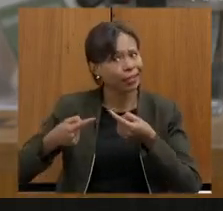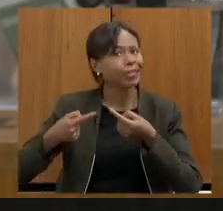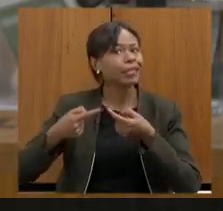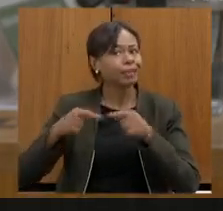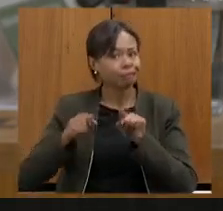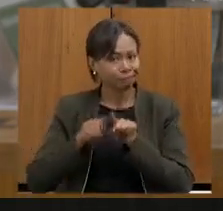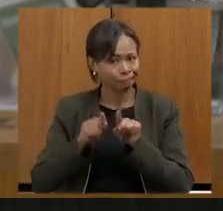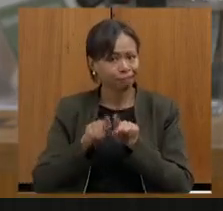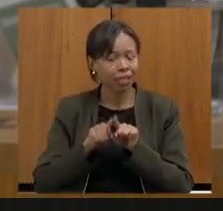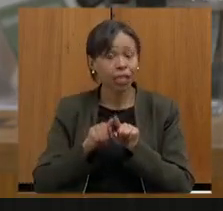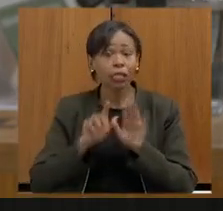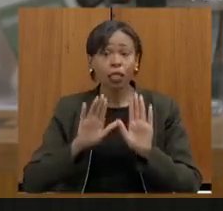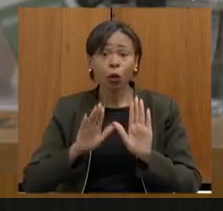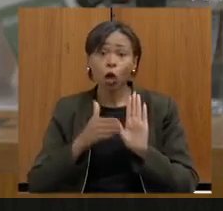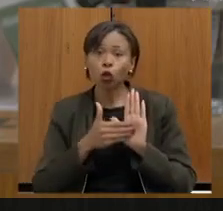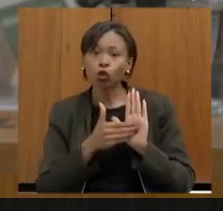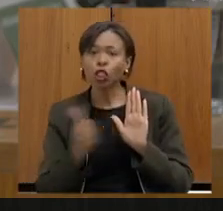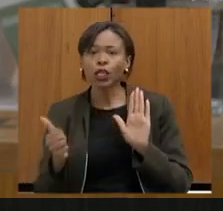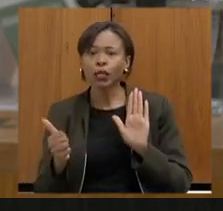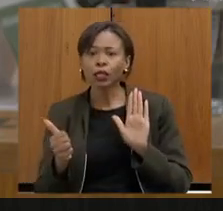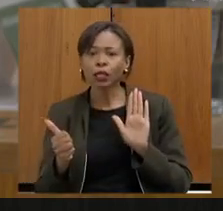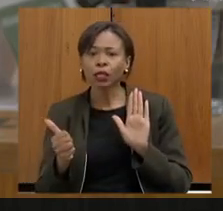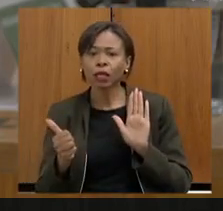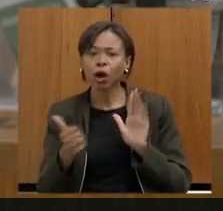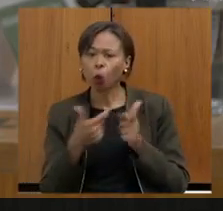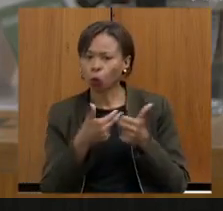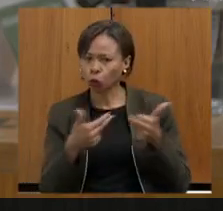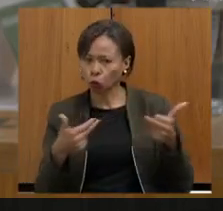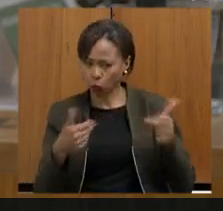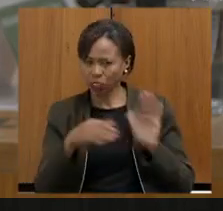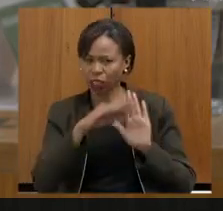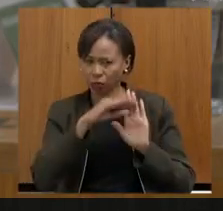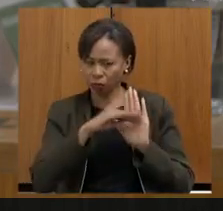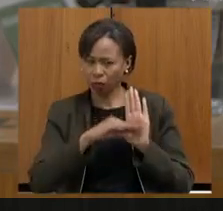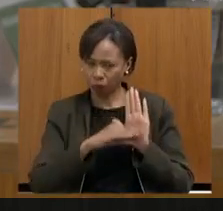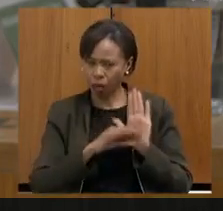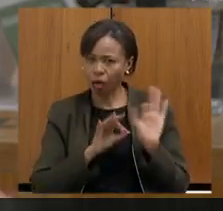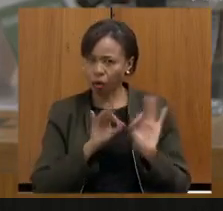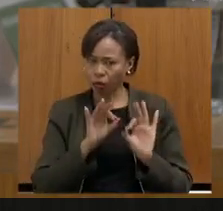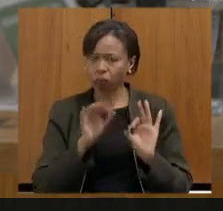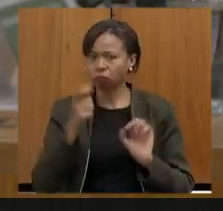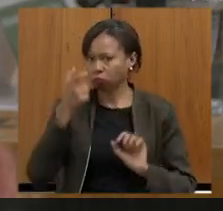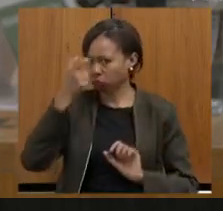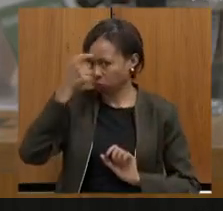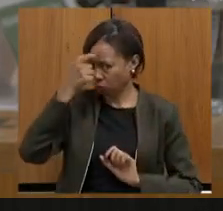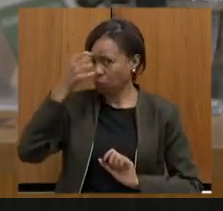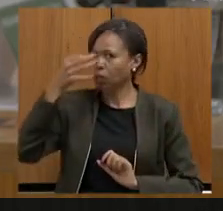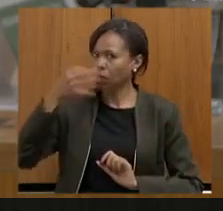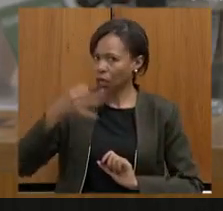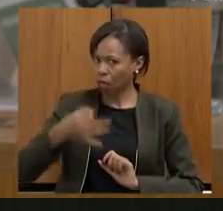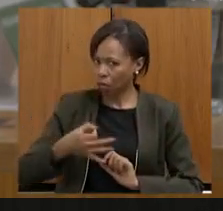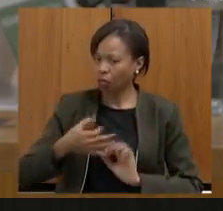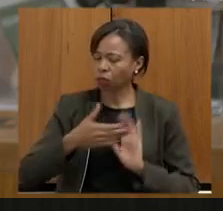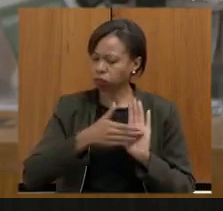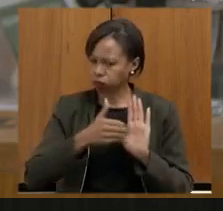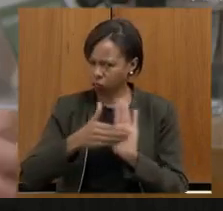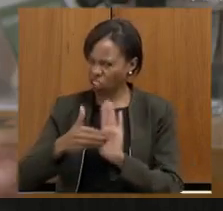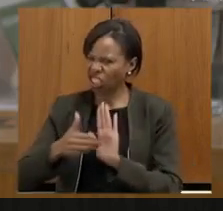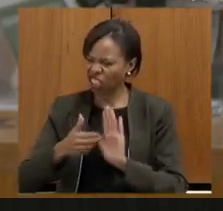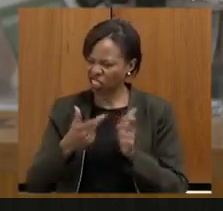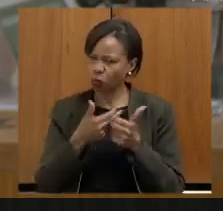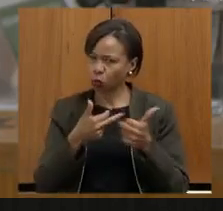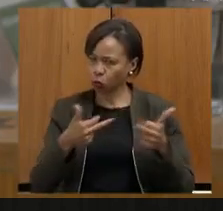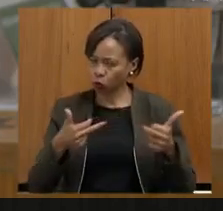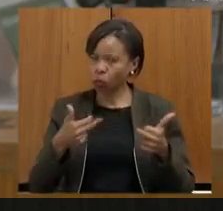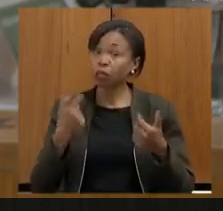retirei muita coisa do plano e fiz isso com muita consciência com um trabalho muito grande então tenho preocupação e